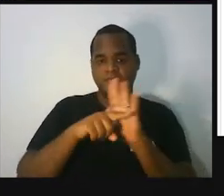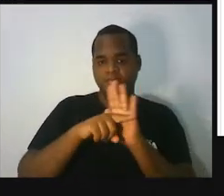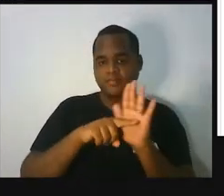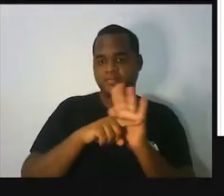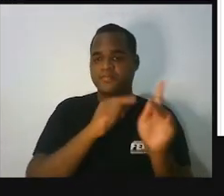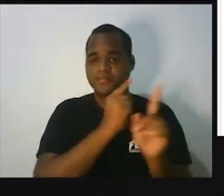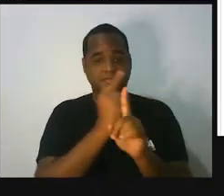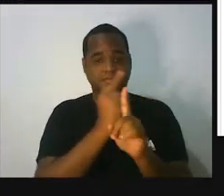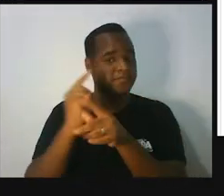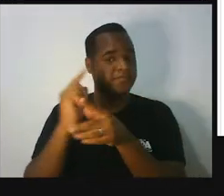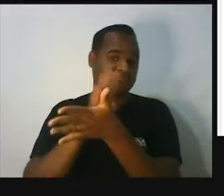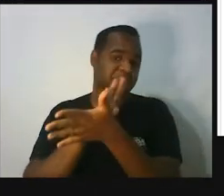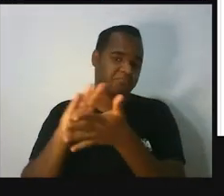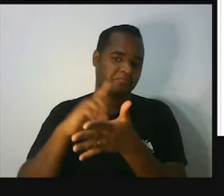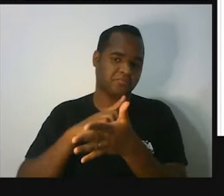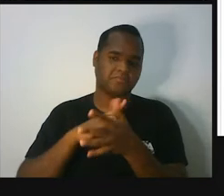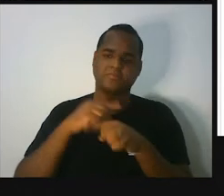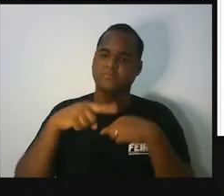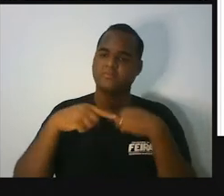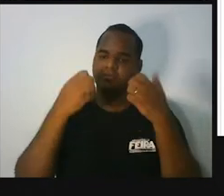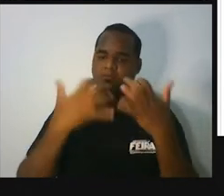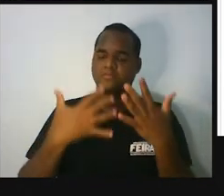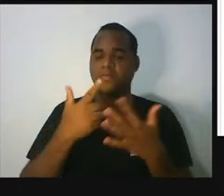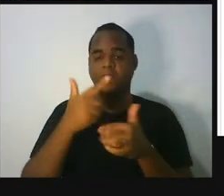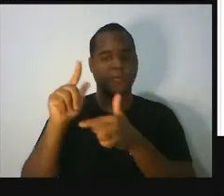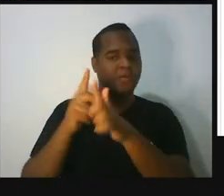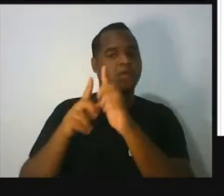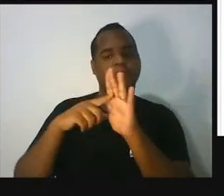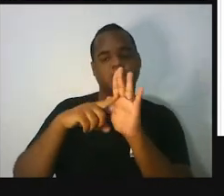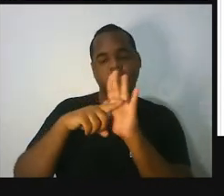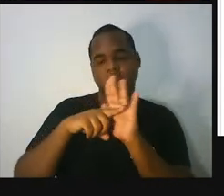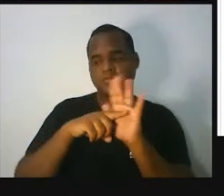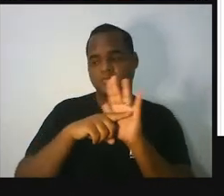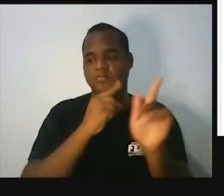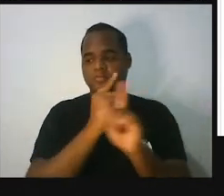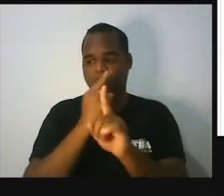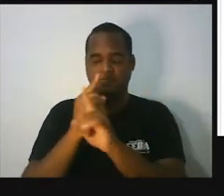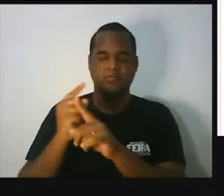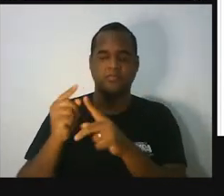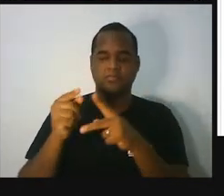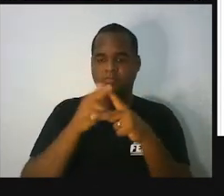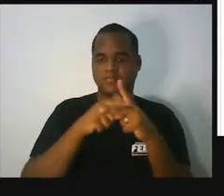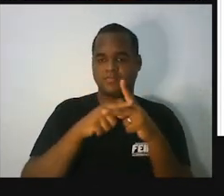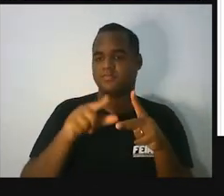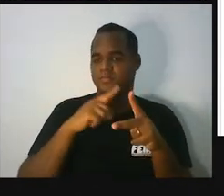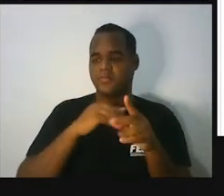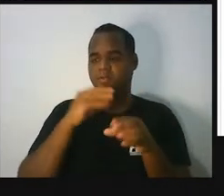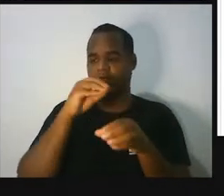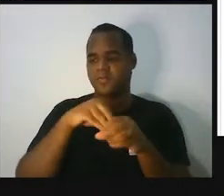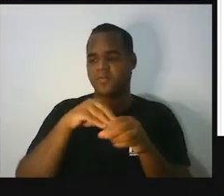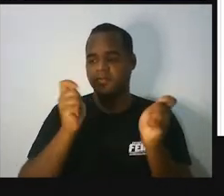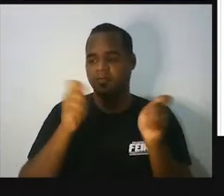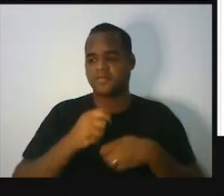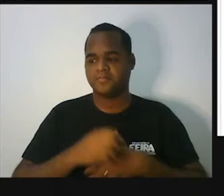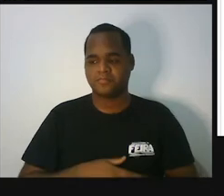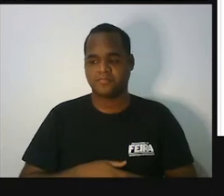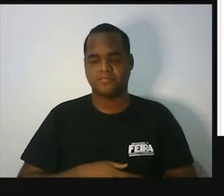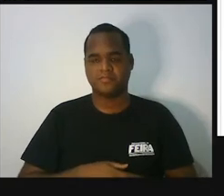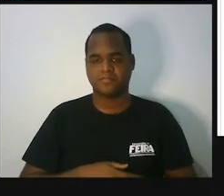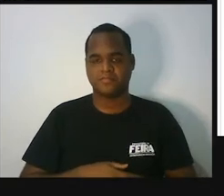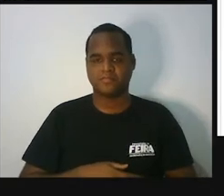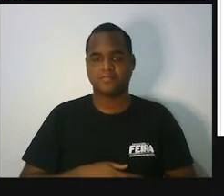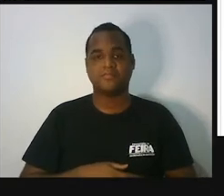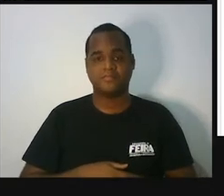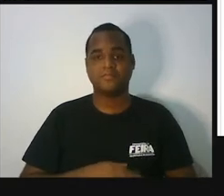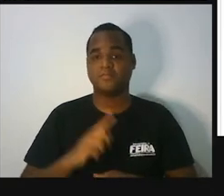lados e depois a gente analisa as medidas dos ângulos internos. Beleza? Porque assim a gente segue um passo de